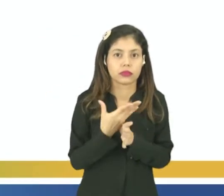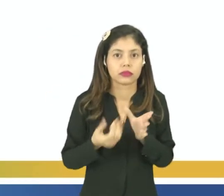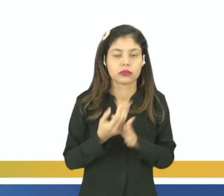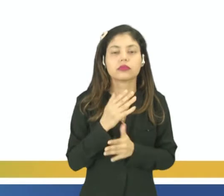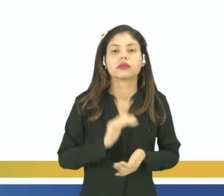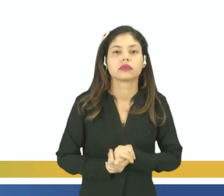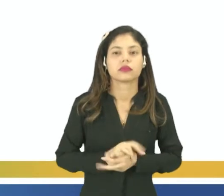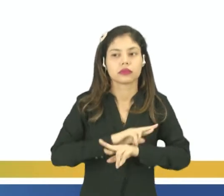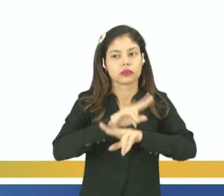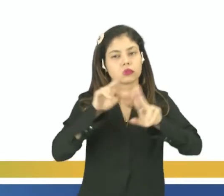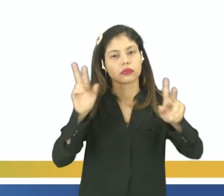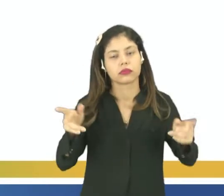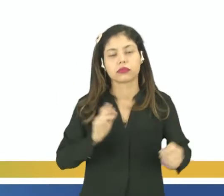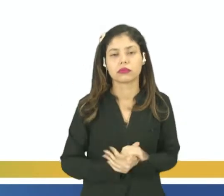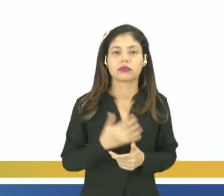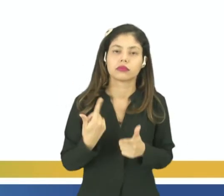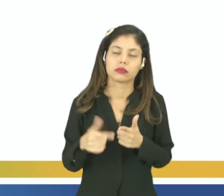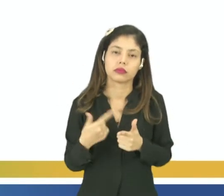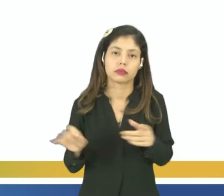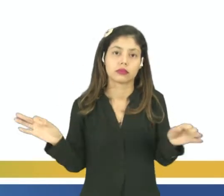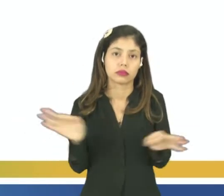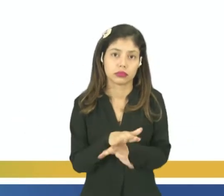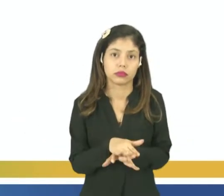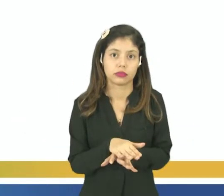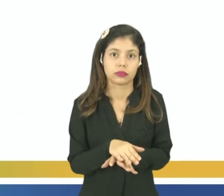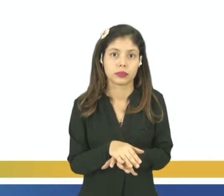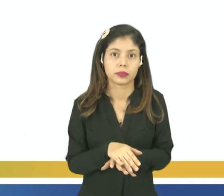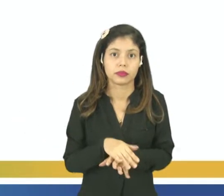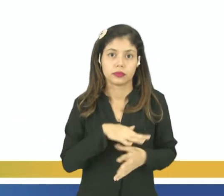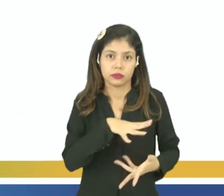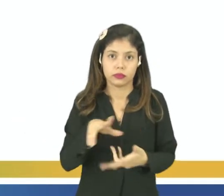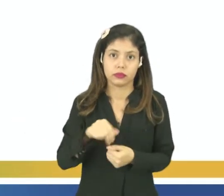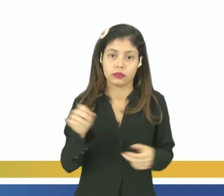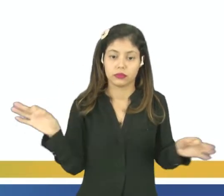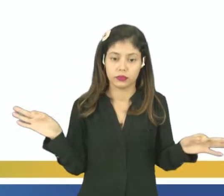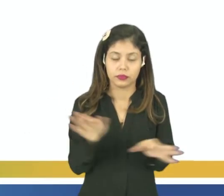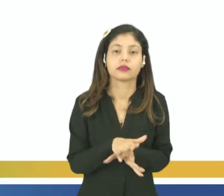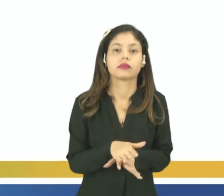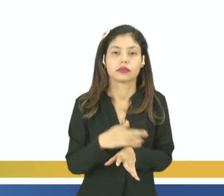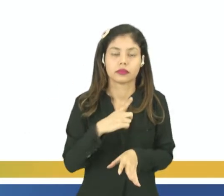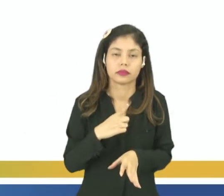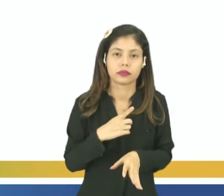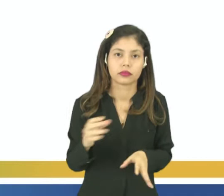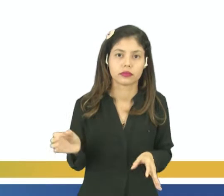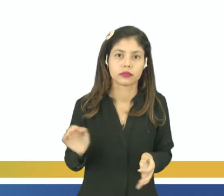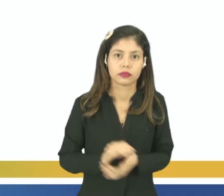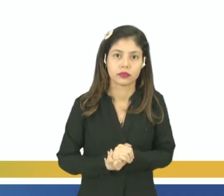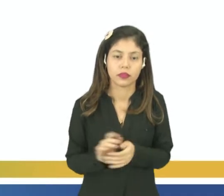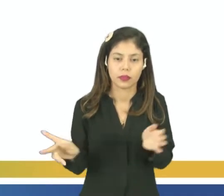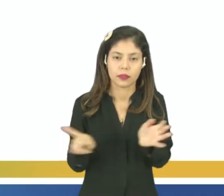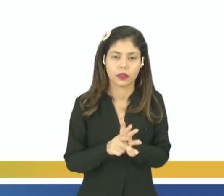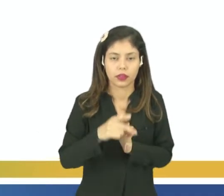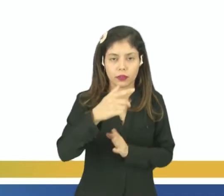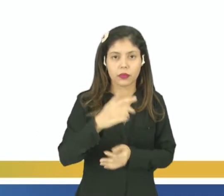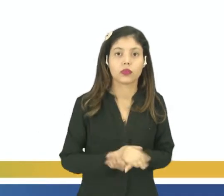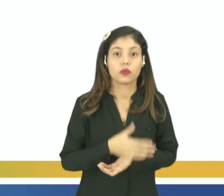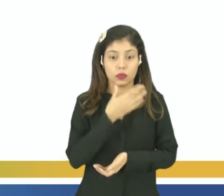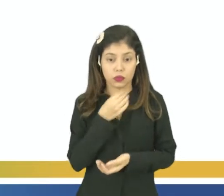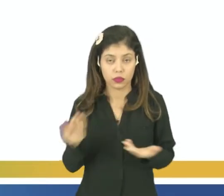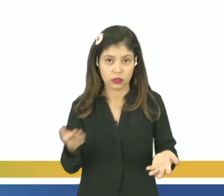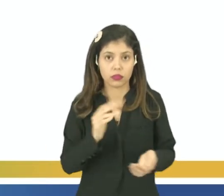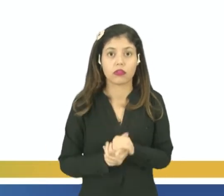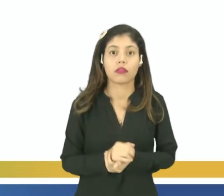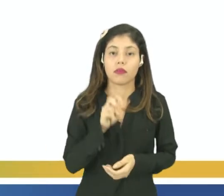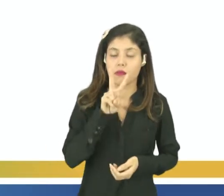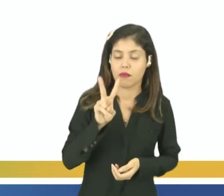vários desgastes que vão acabar acontecendo para o meio e que vai acabar retornando para o homem. Por mais que não tenha sido você que